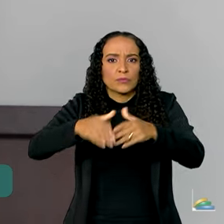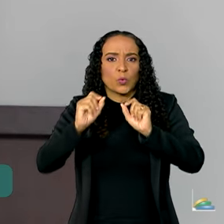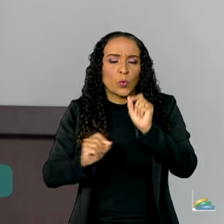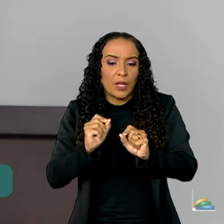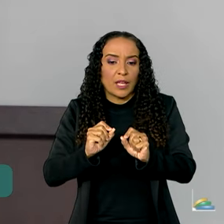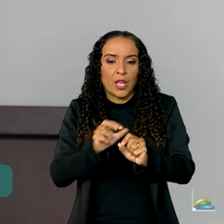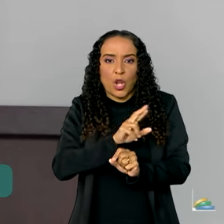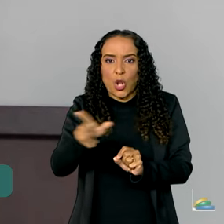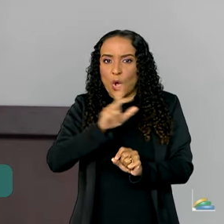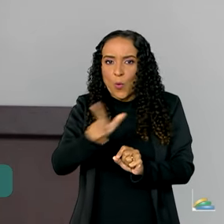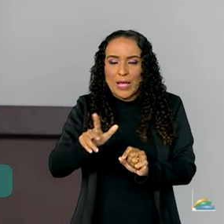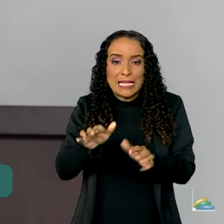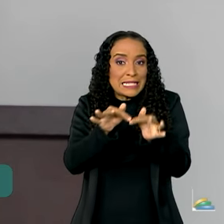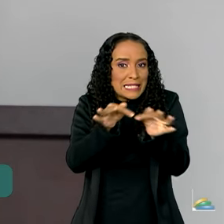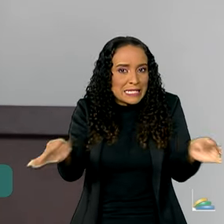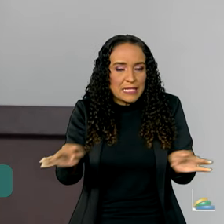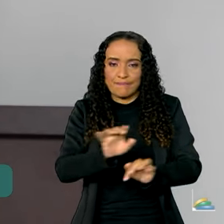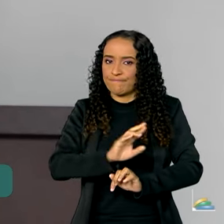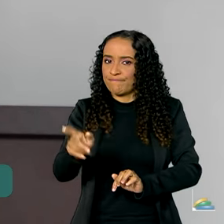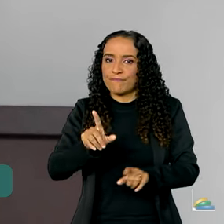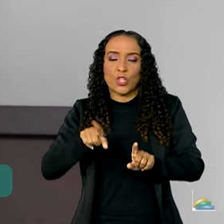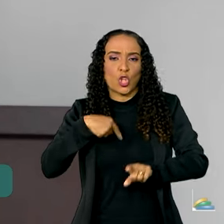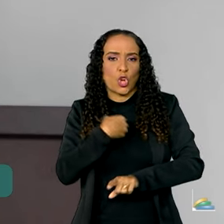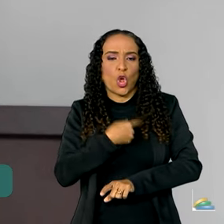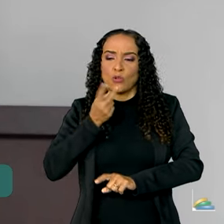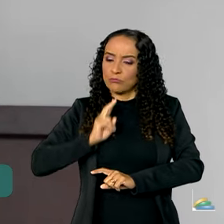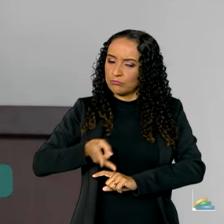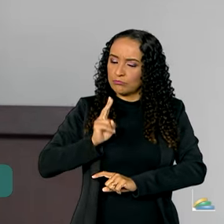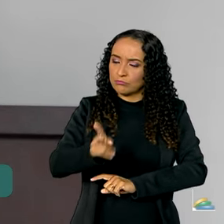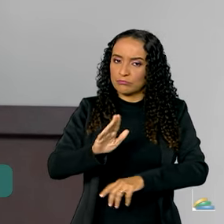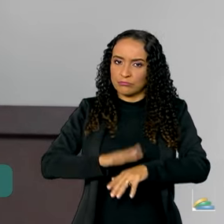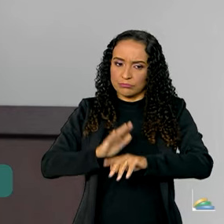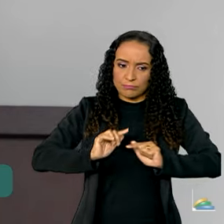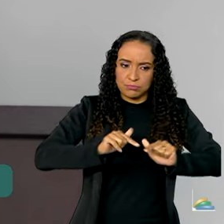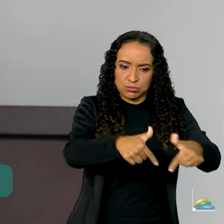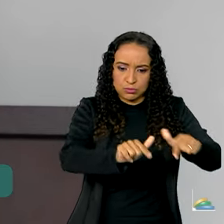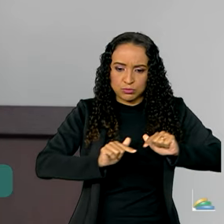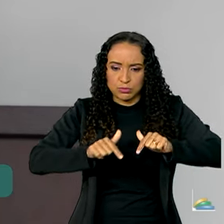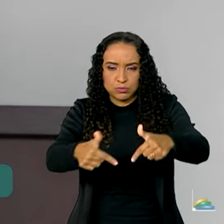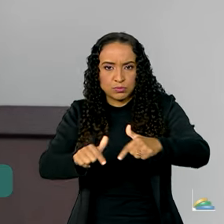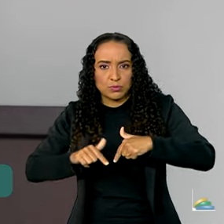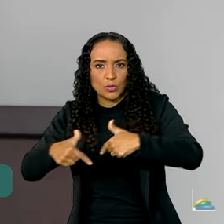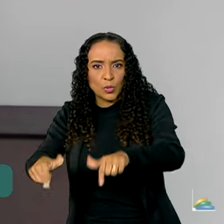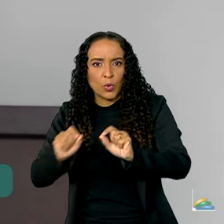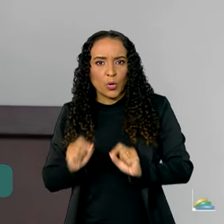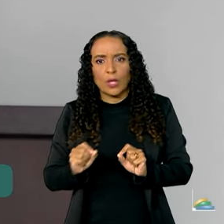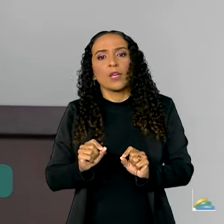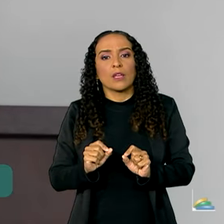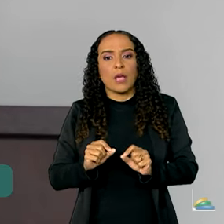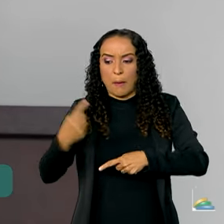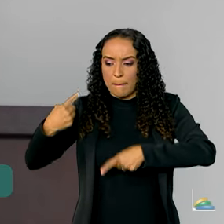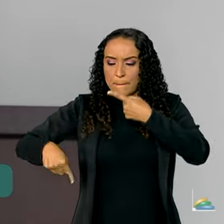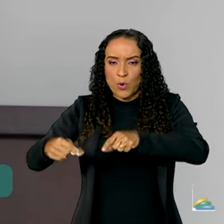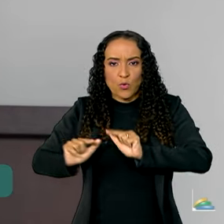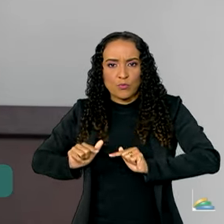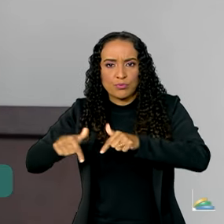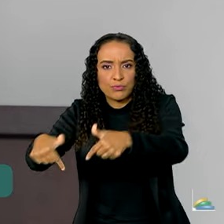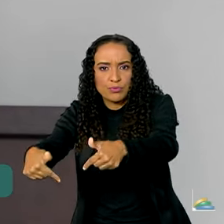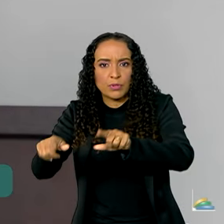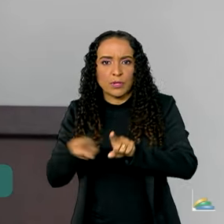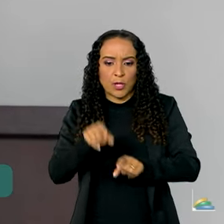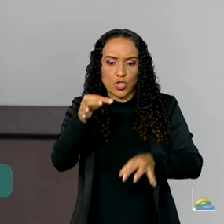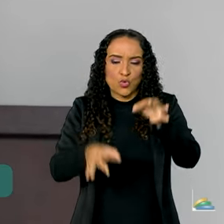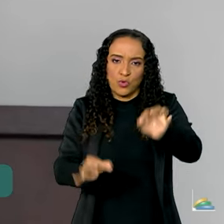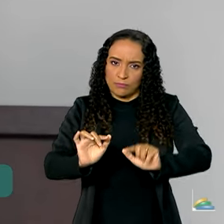ela não é uma tarefa simples e a gente segue atuando em várias frentes. na frente política, na frente